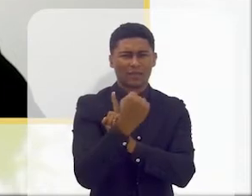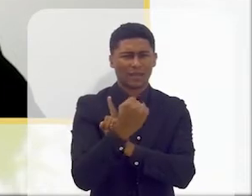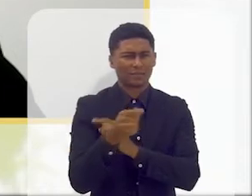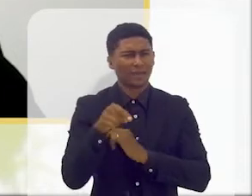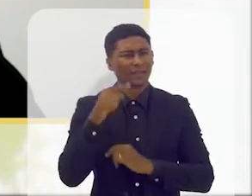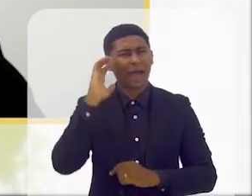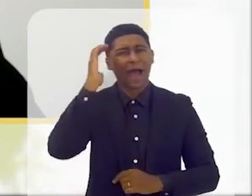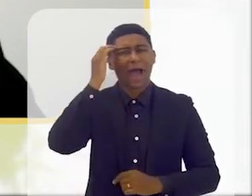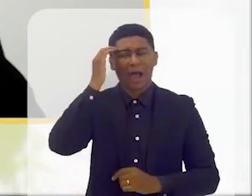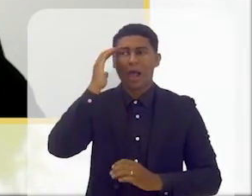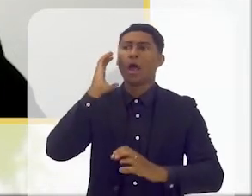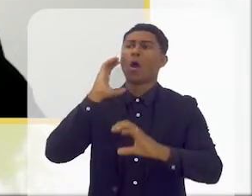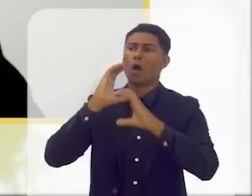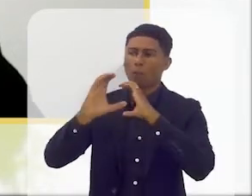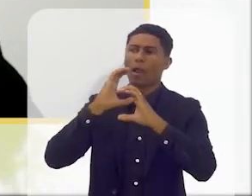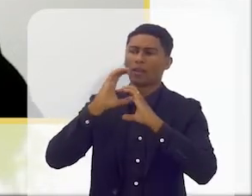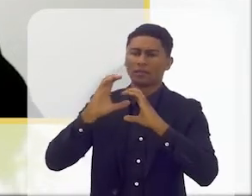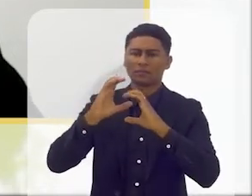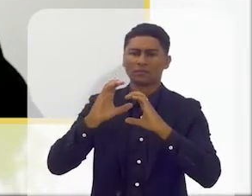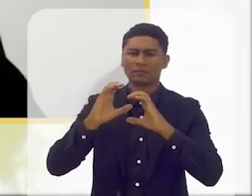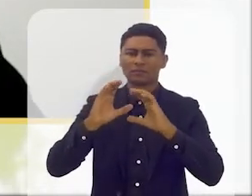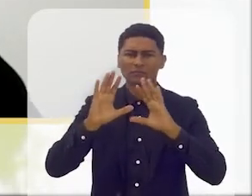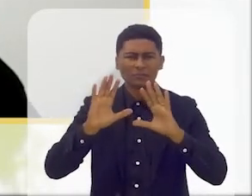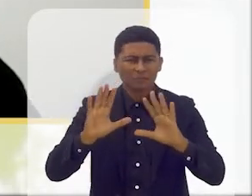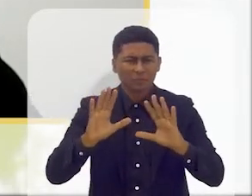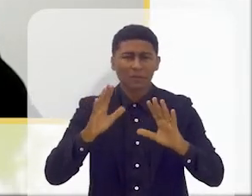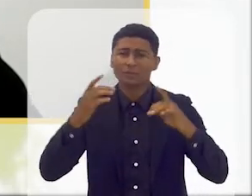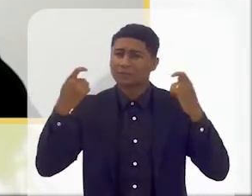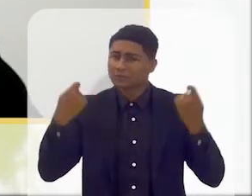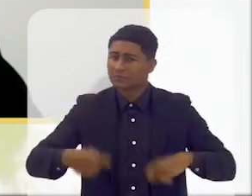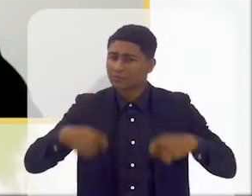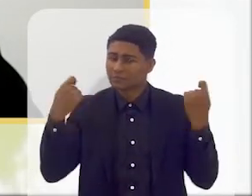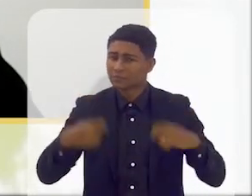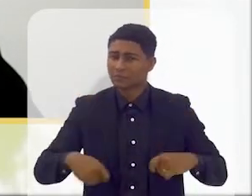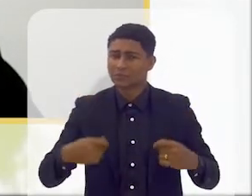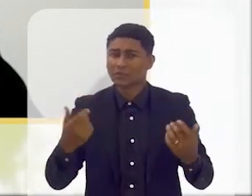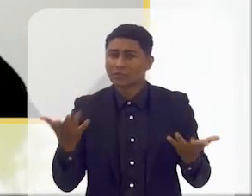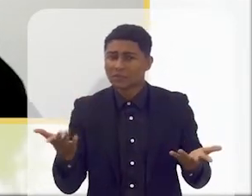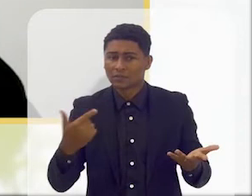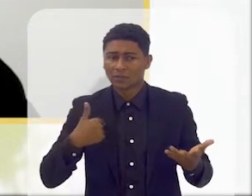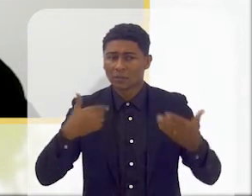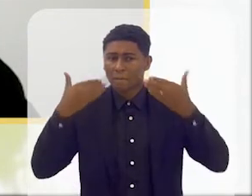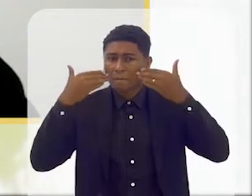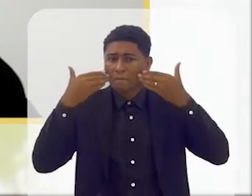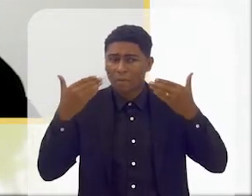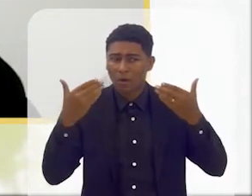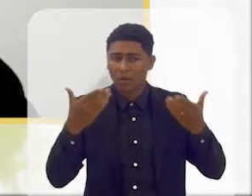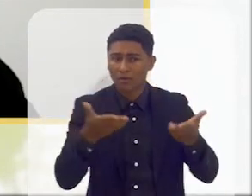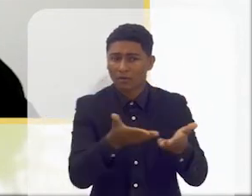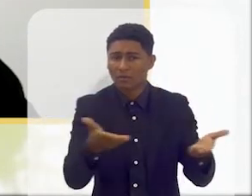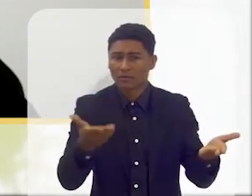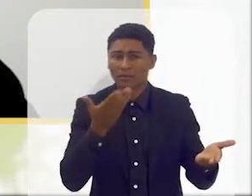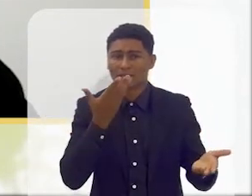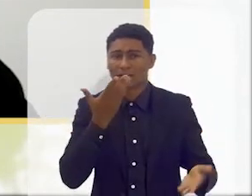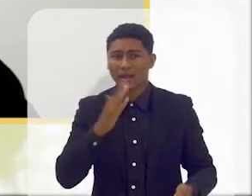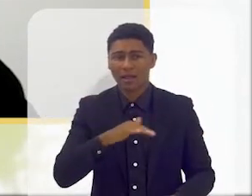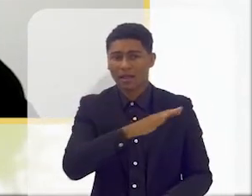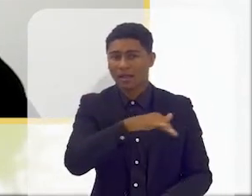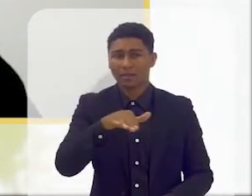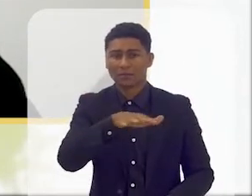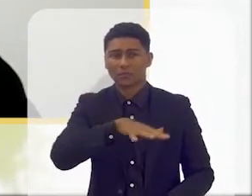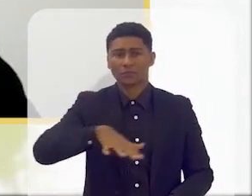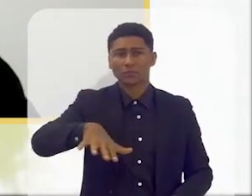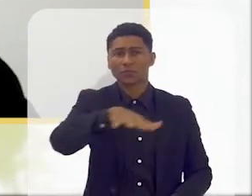entenda as questões da comunicação, se eu não mostrar a essa sociedade. Eu costumo dizer, se eu não mostrar às crianças desde pequenas,